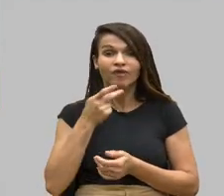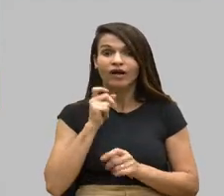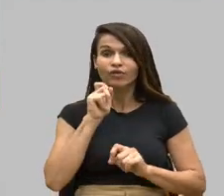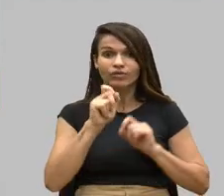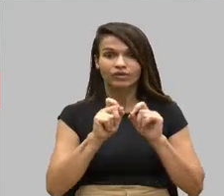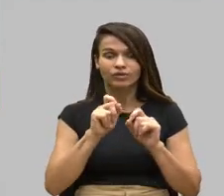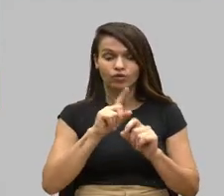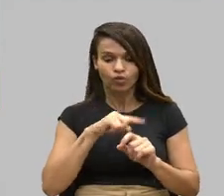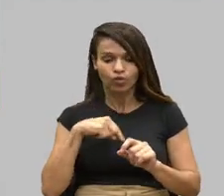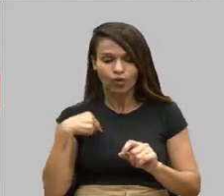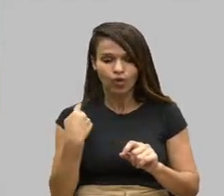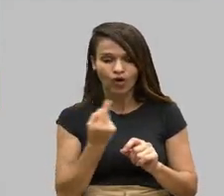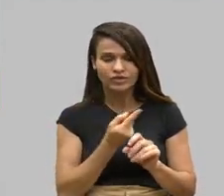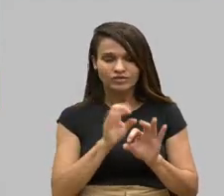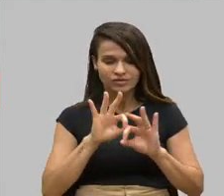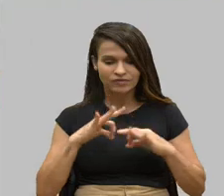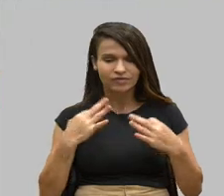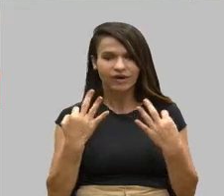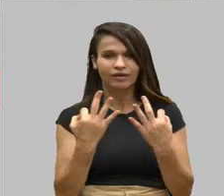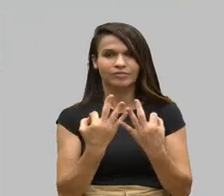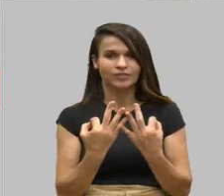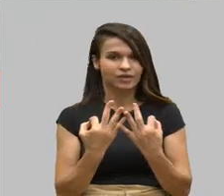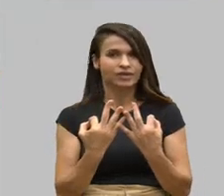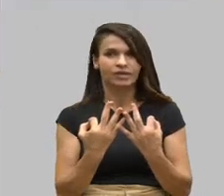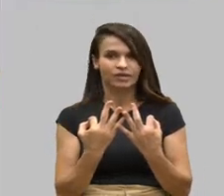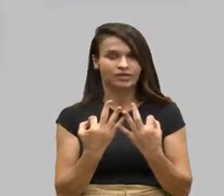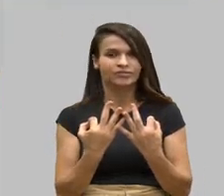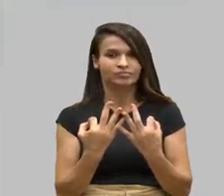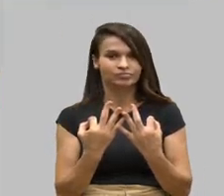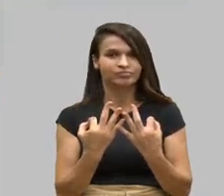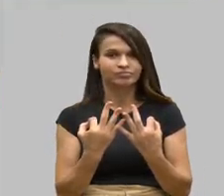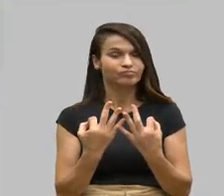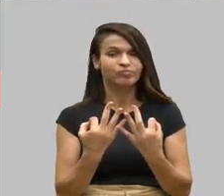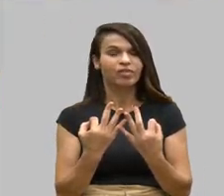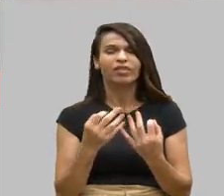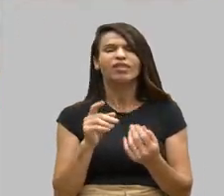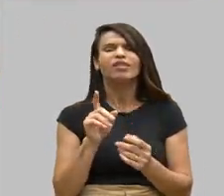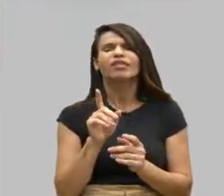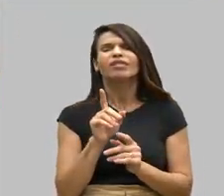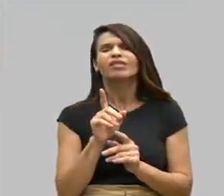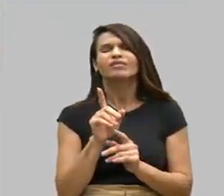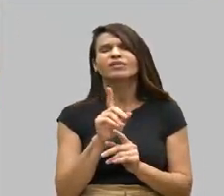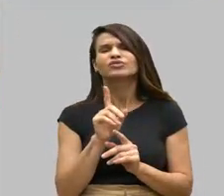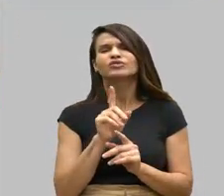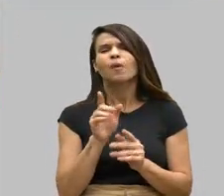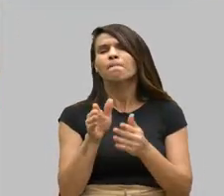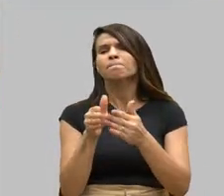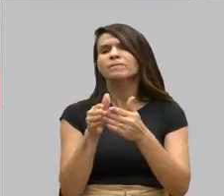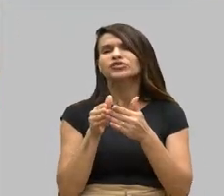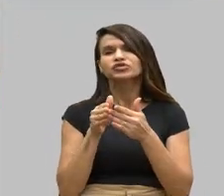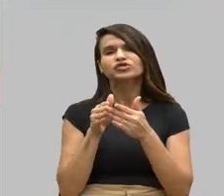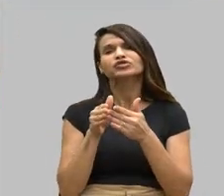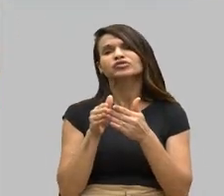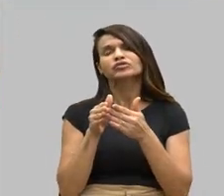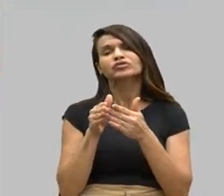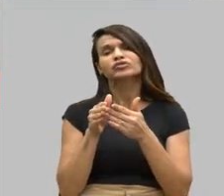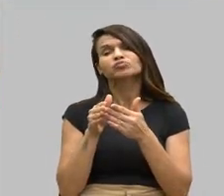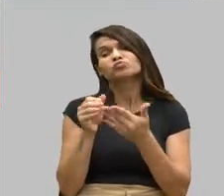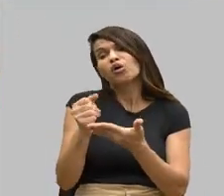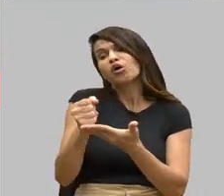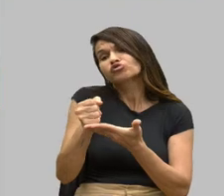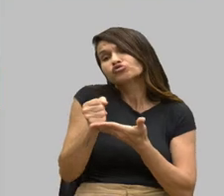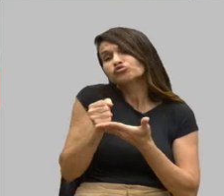famílias, nós não estamos pedindo favor algum.